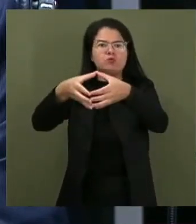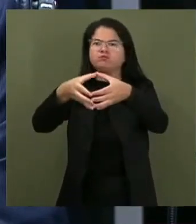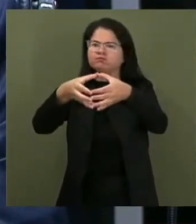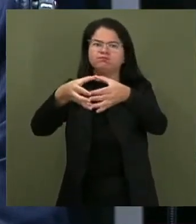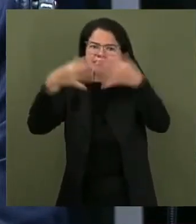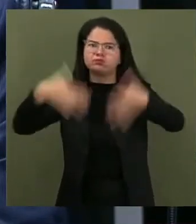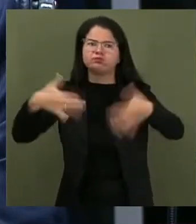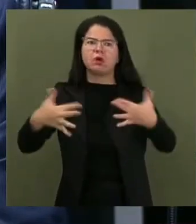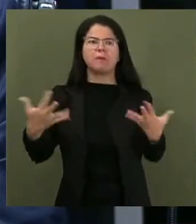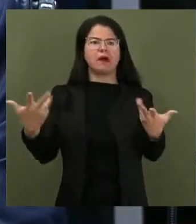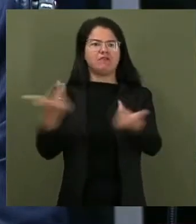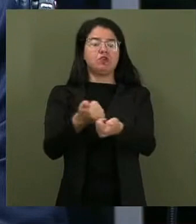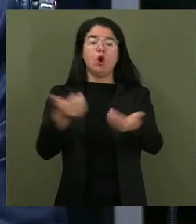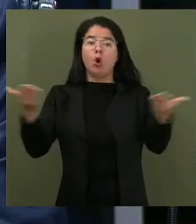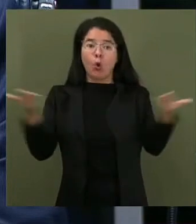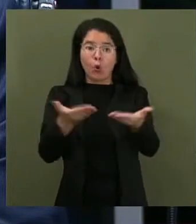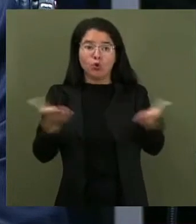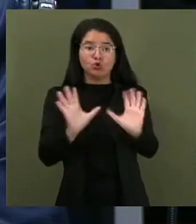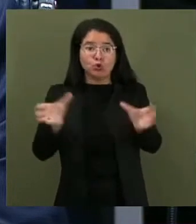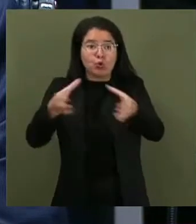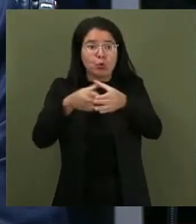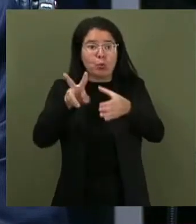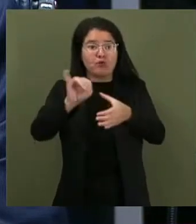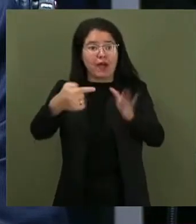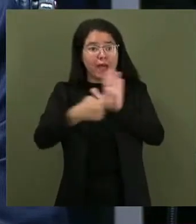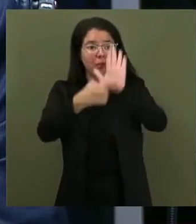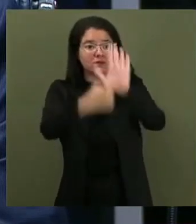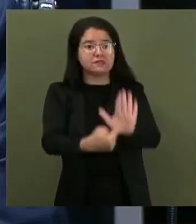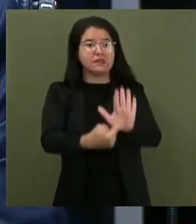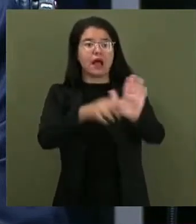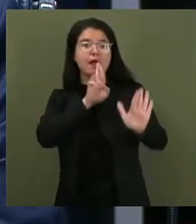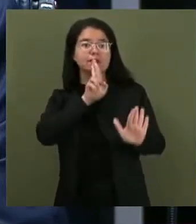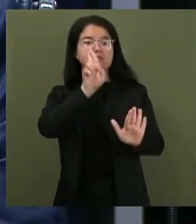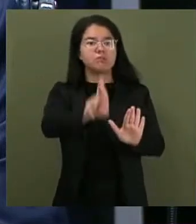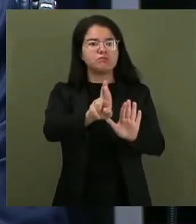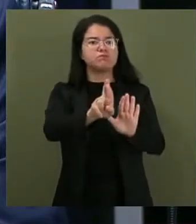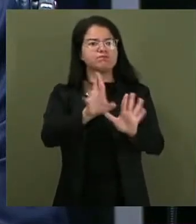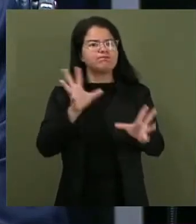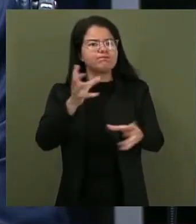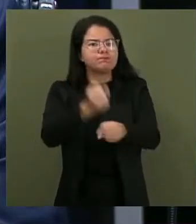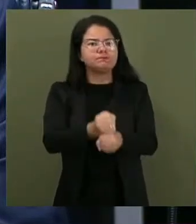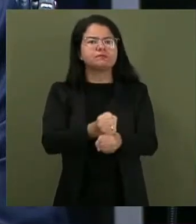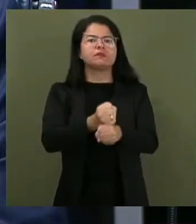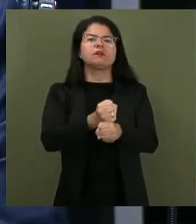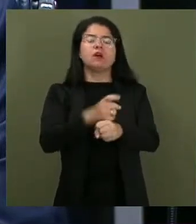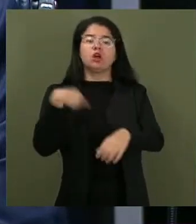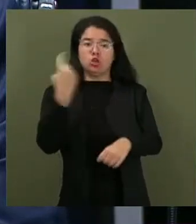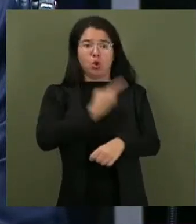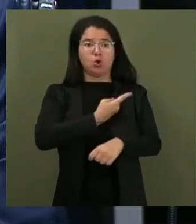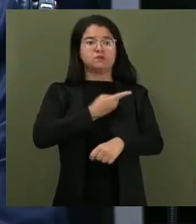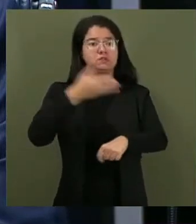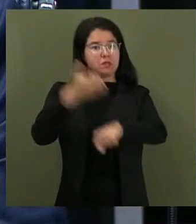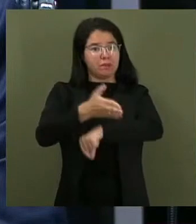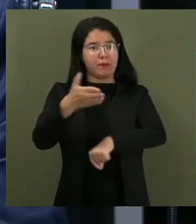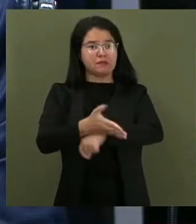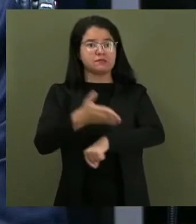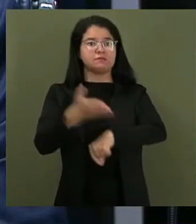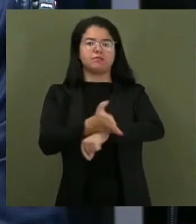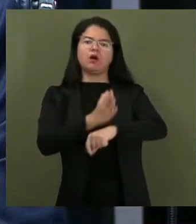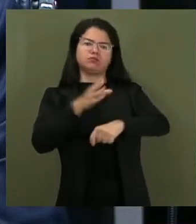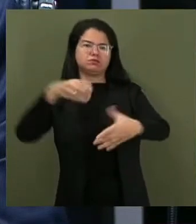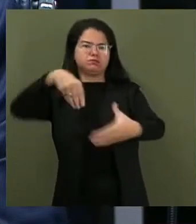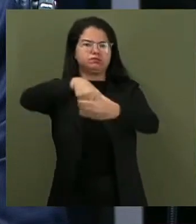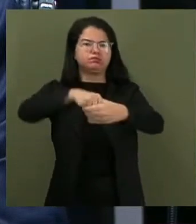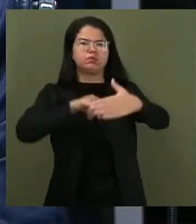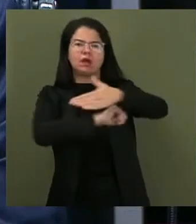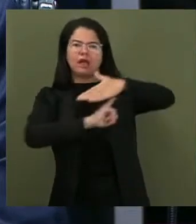esse time hoje apresenta o resultado que sabemos nós, que participamos das instituições,